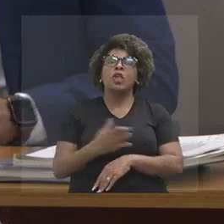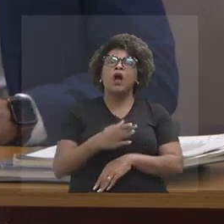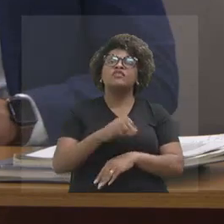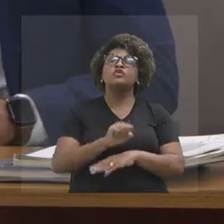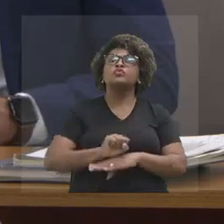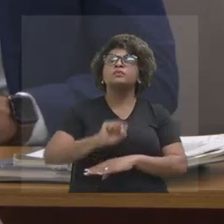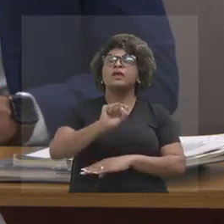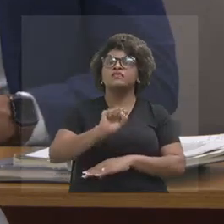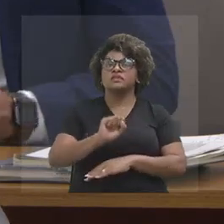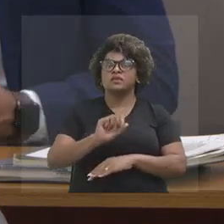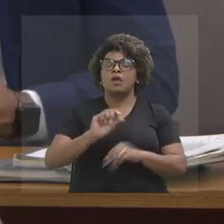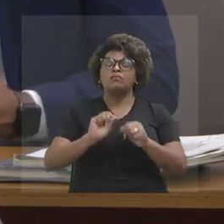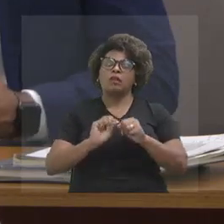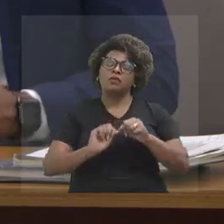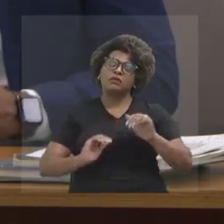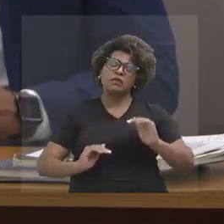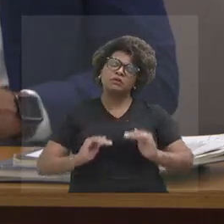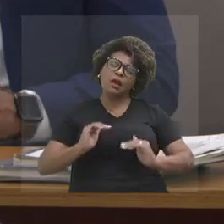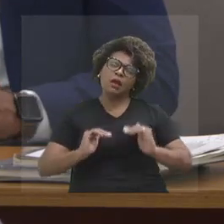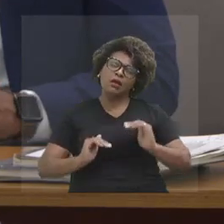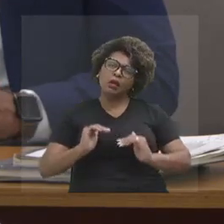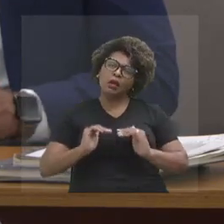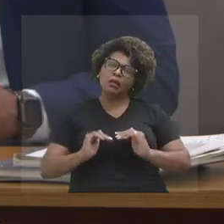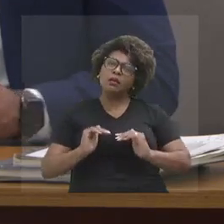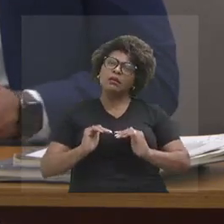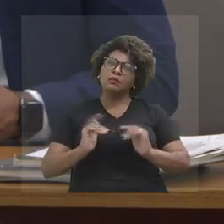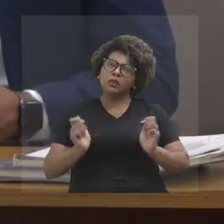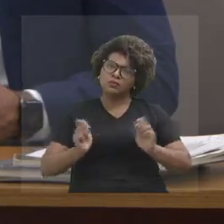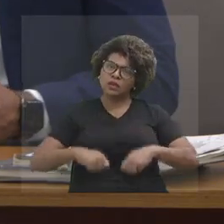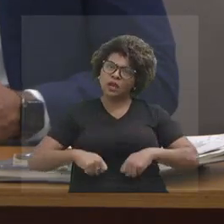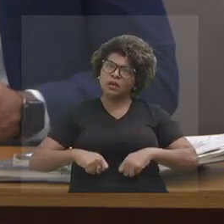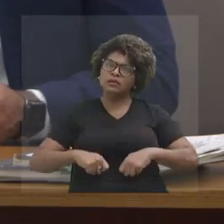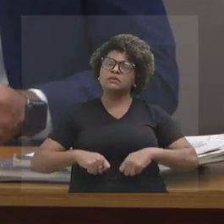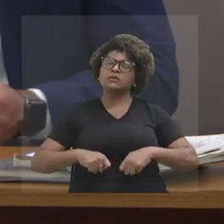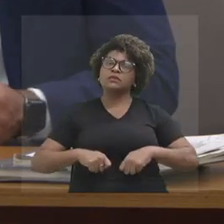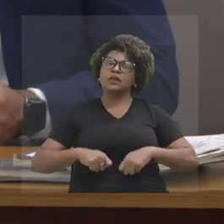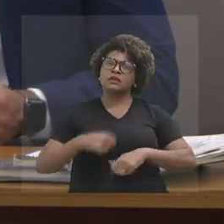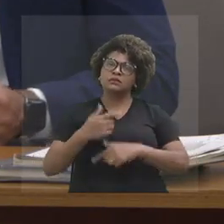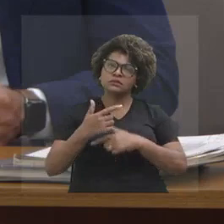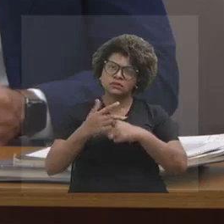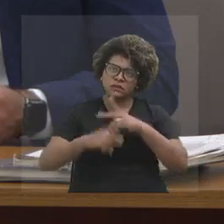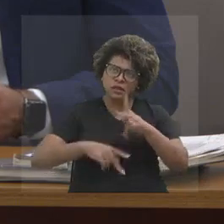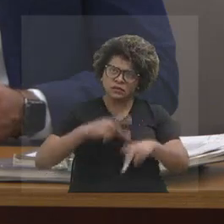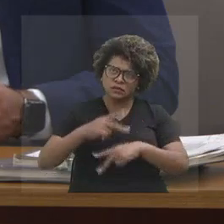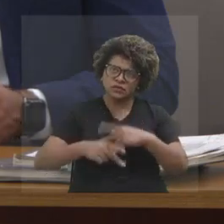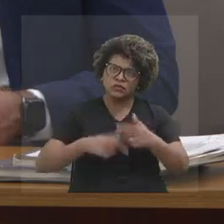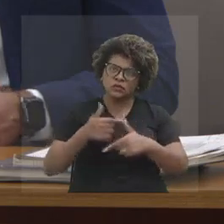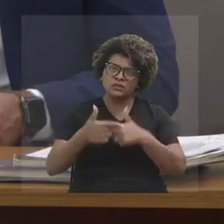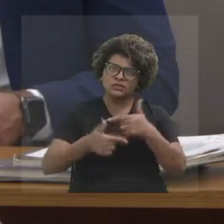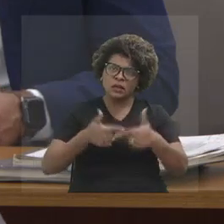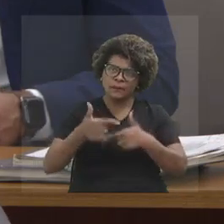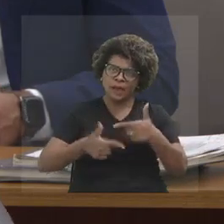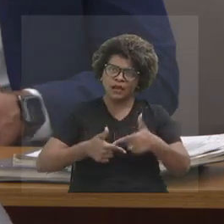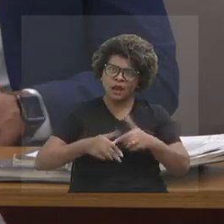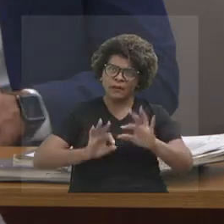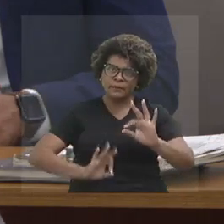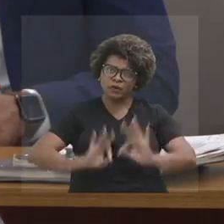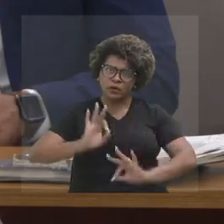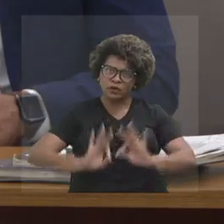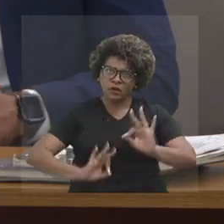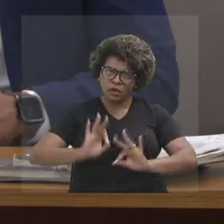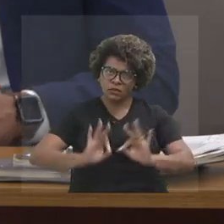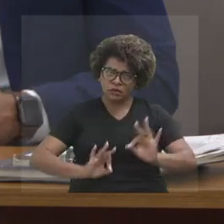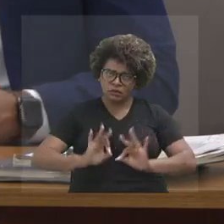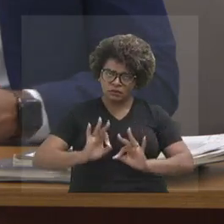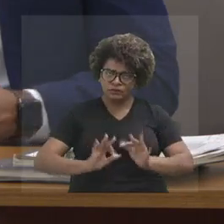e poder dar condições justamente para que o conteúdo e a programação, é a área finalística e a nossa, e a parte técnica tenham mais condições